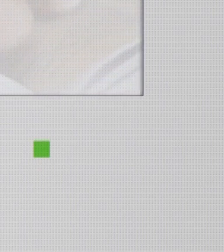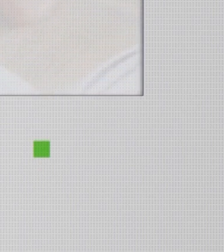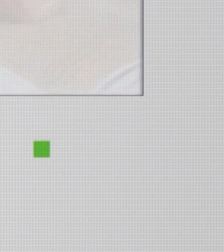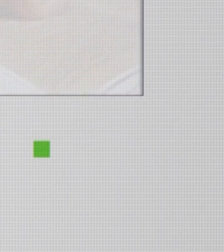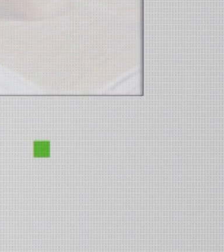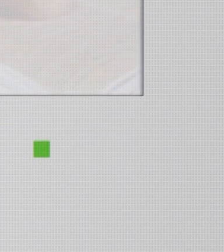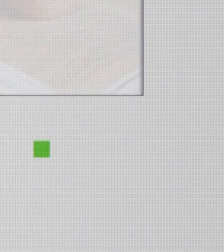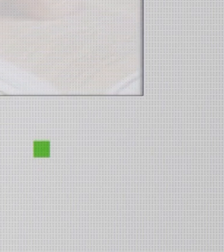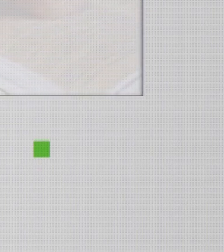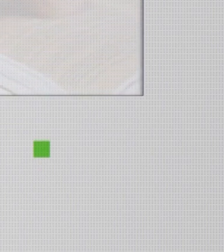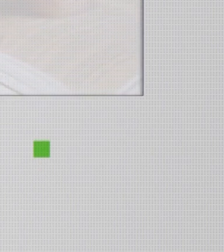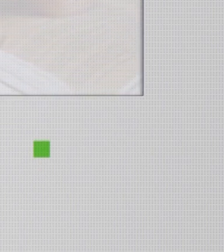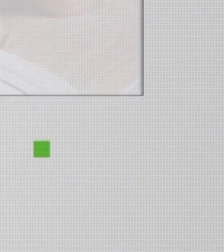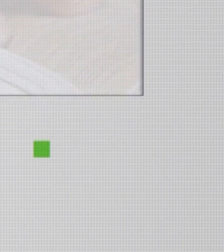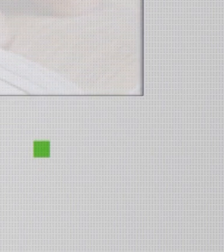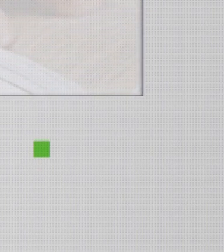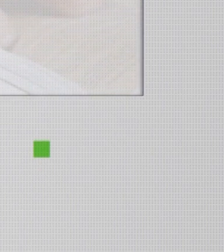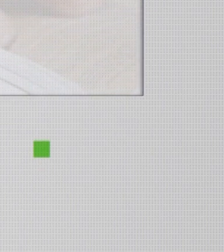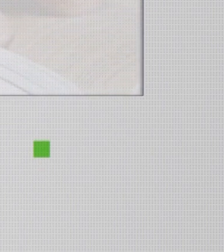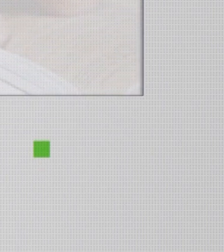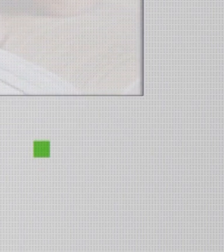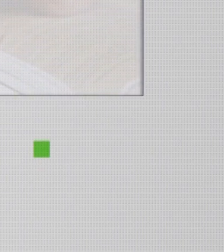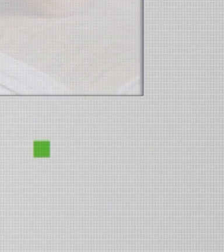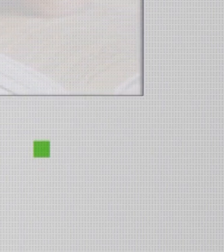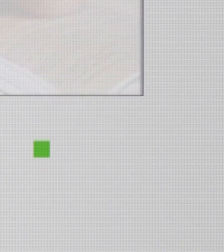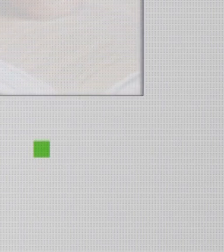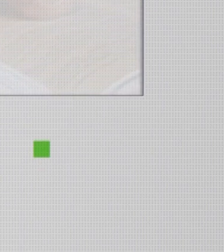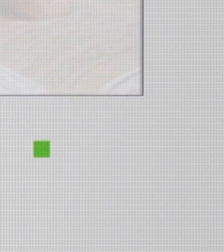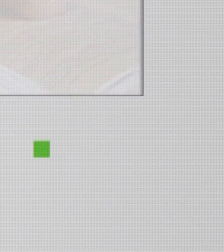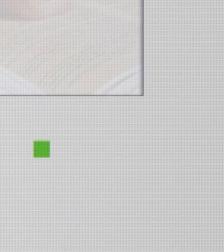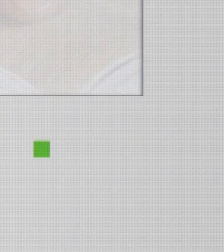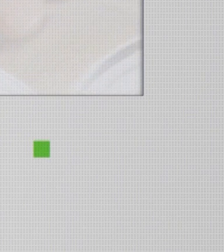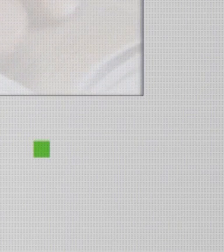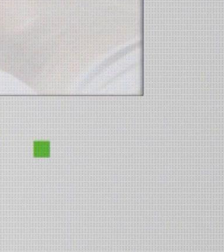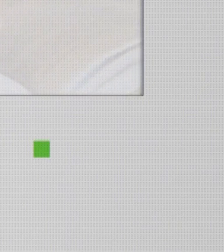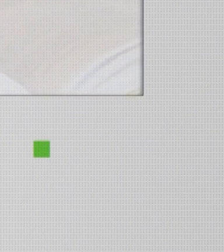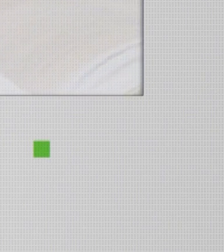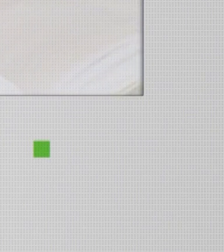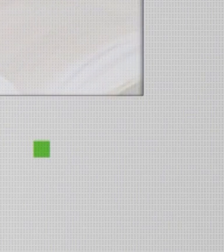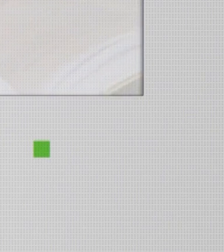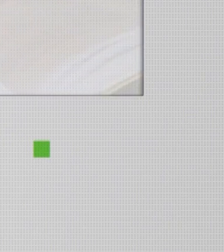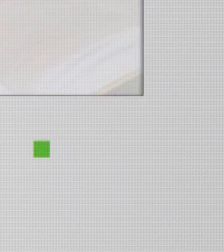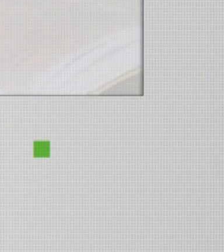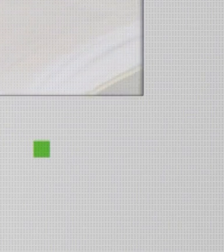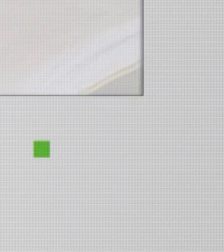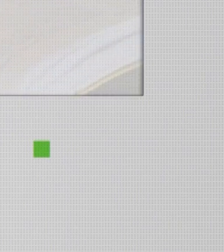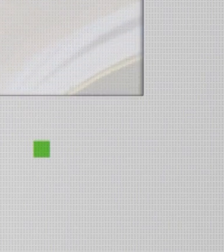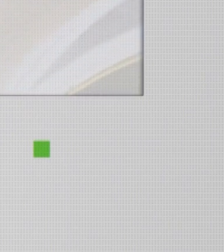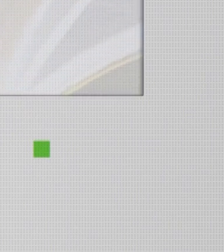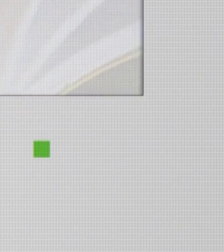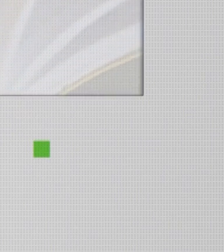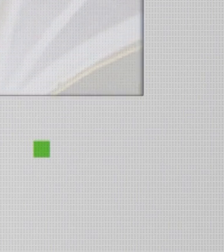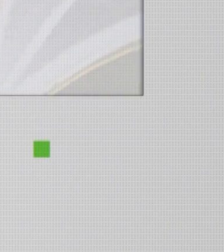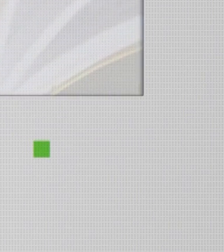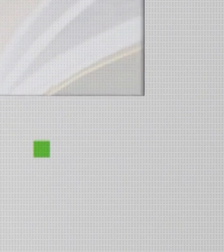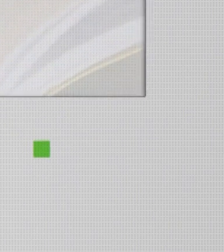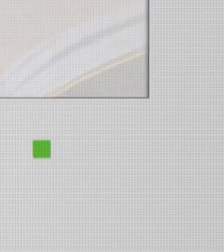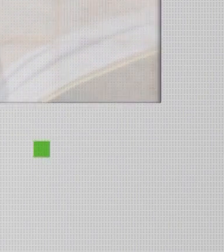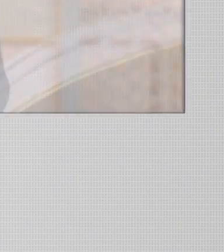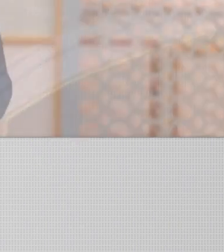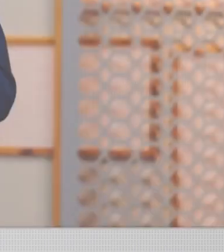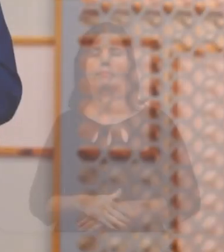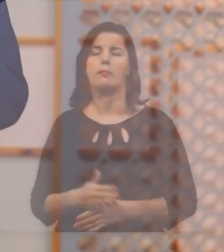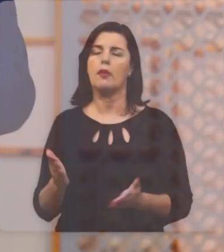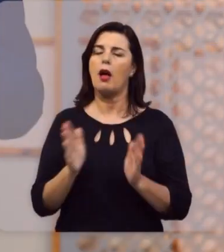cujo topo entornou azeite. E ao lugar, cidade que outrora se chamava Luz, deu o nome de Betel.